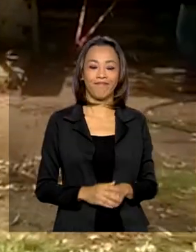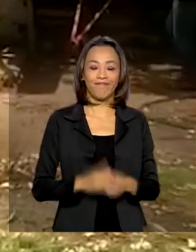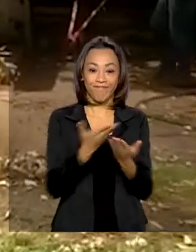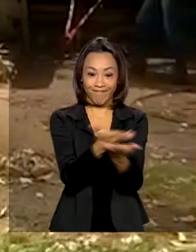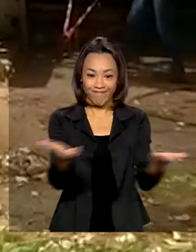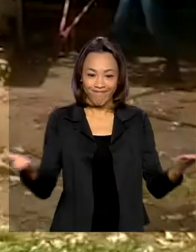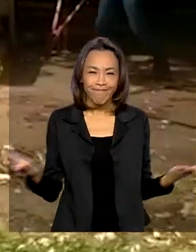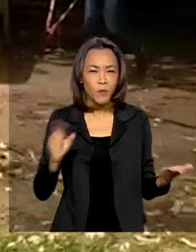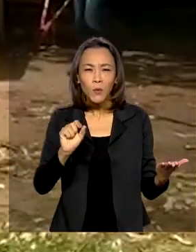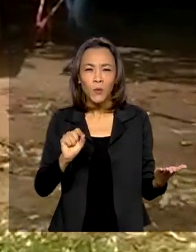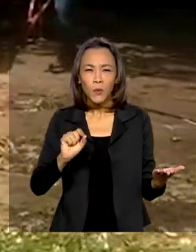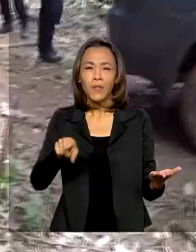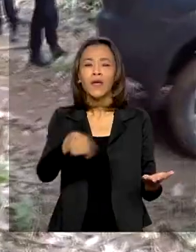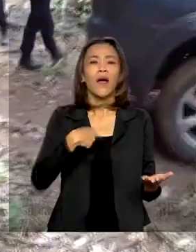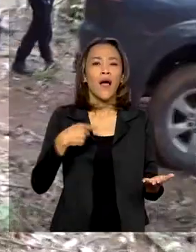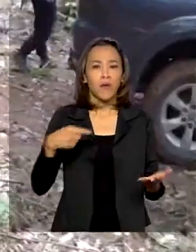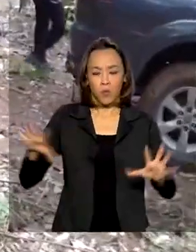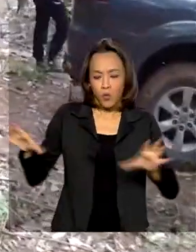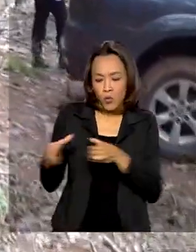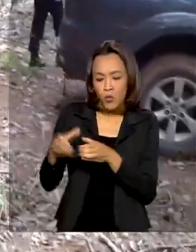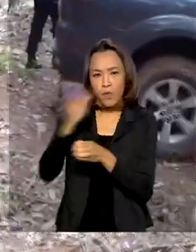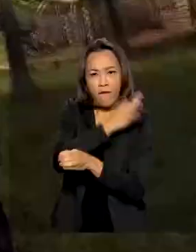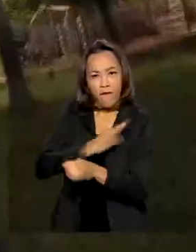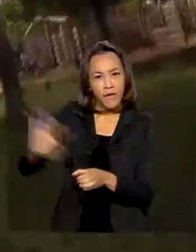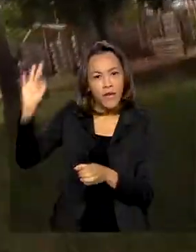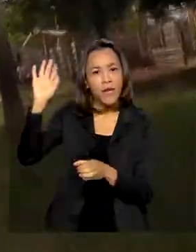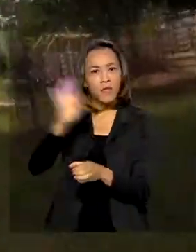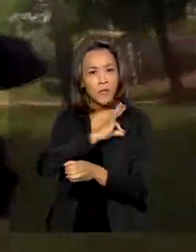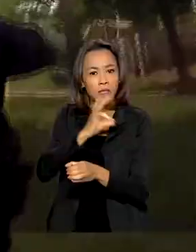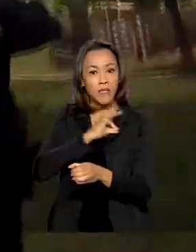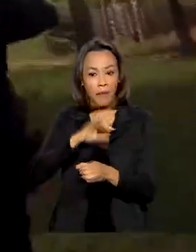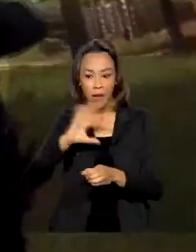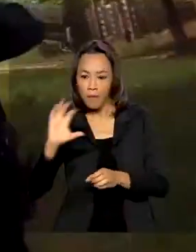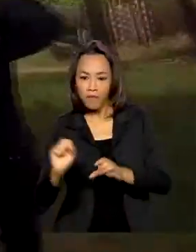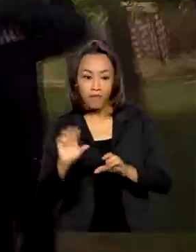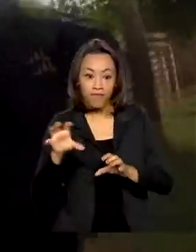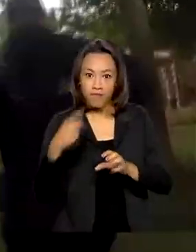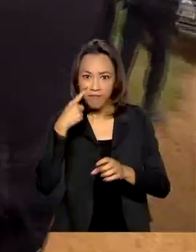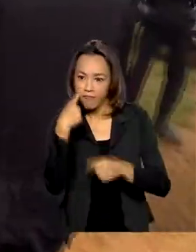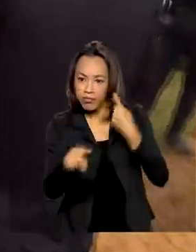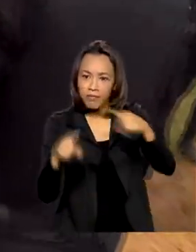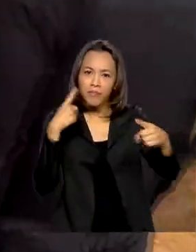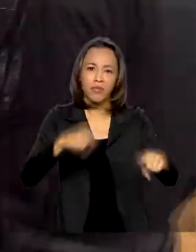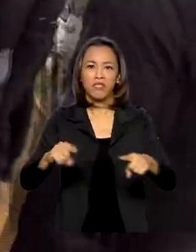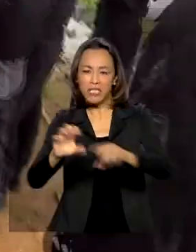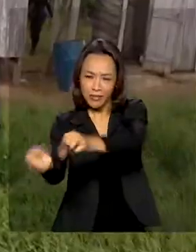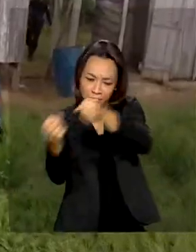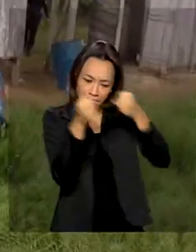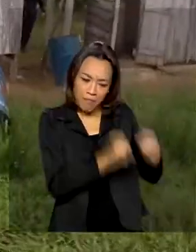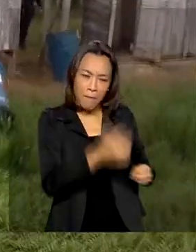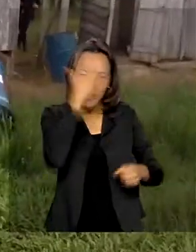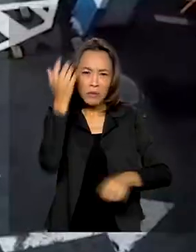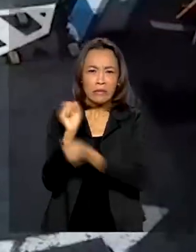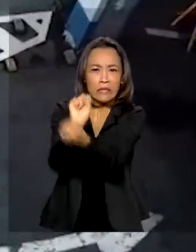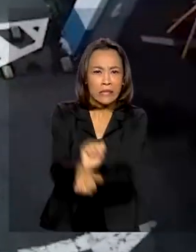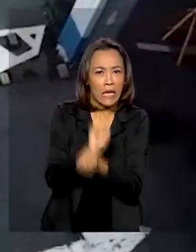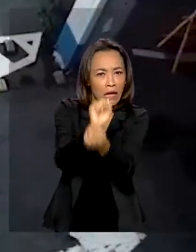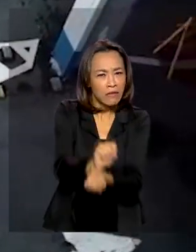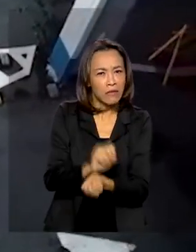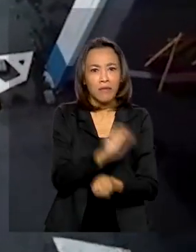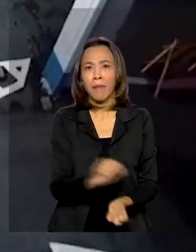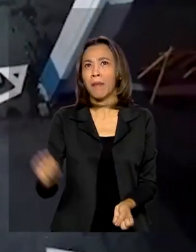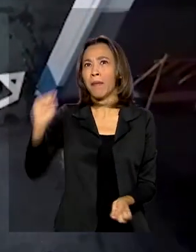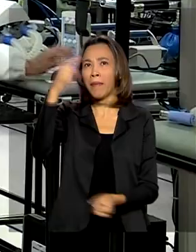Operação Resgate reúne órgãos federais e está tirando trabalhadores mantidos em situação de escravidão em várias cidades